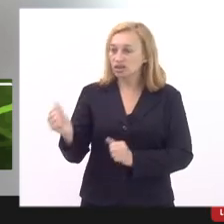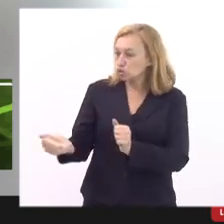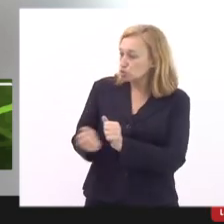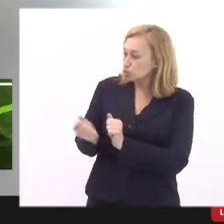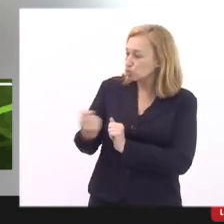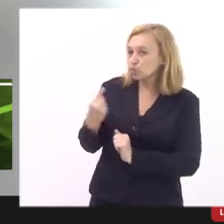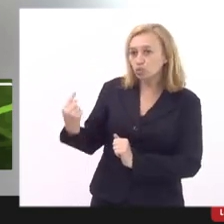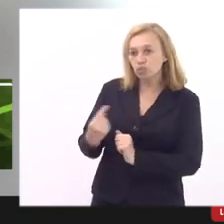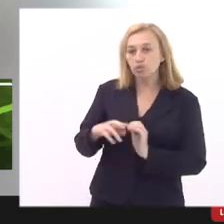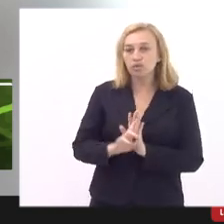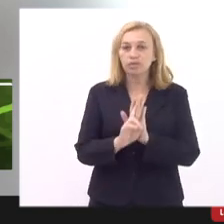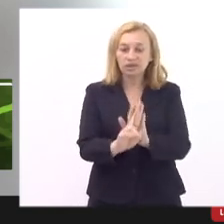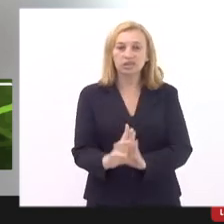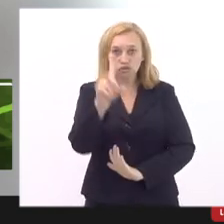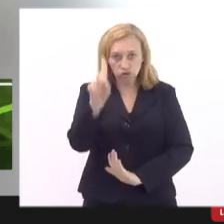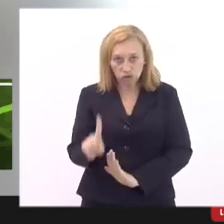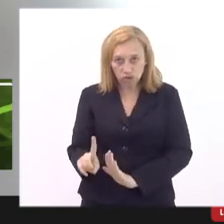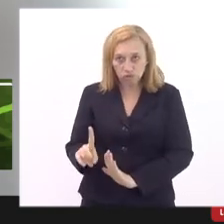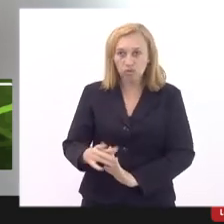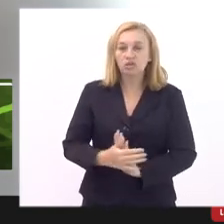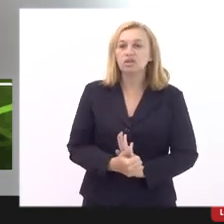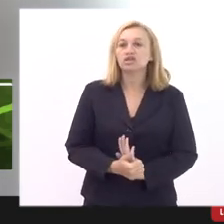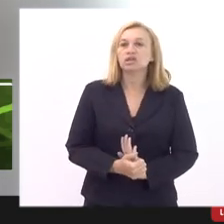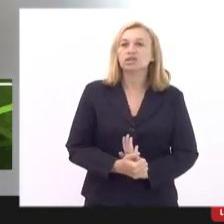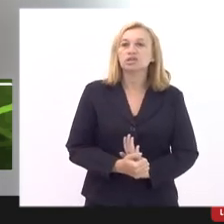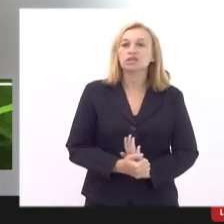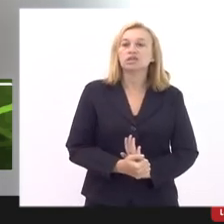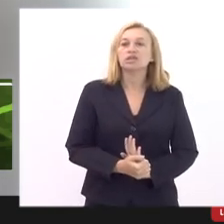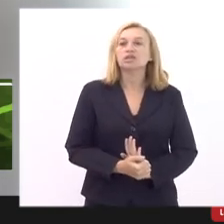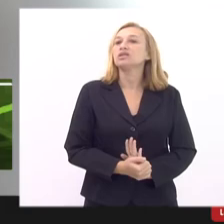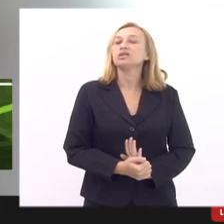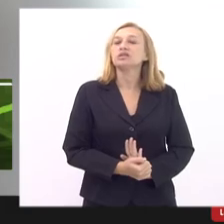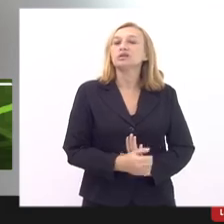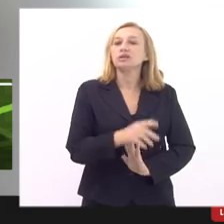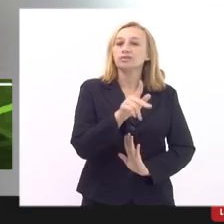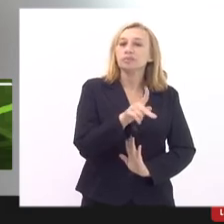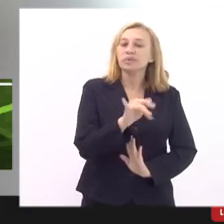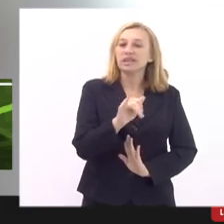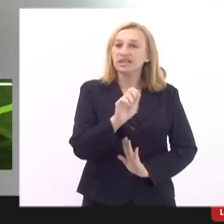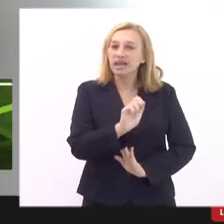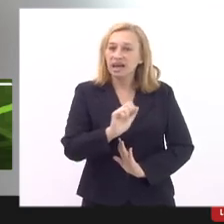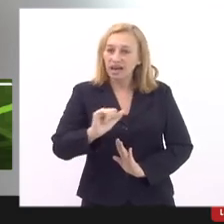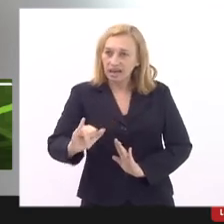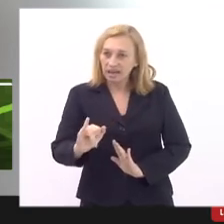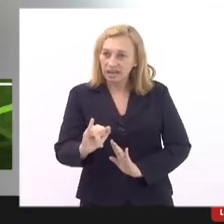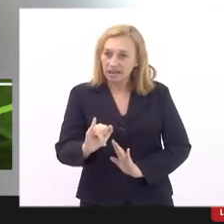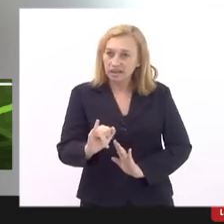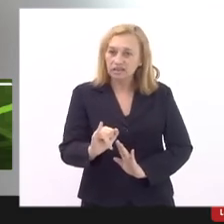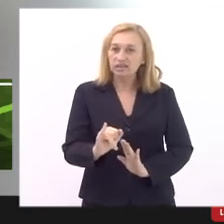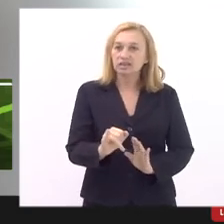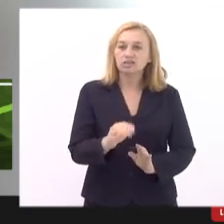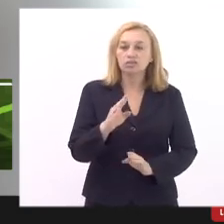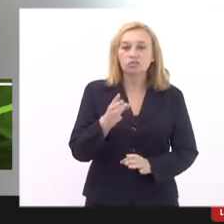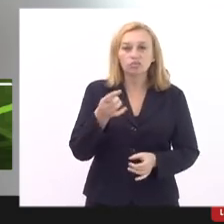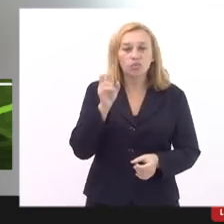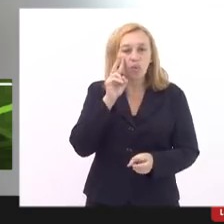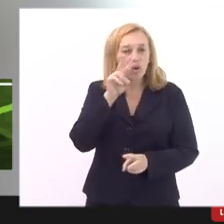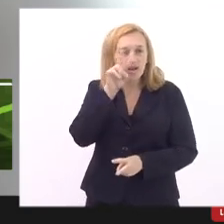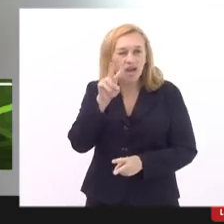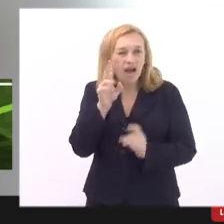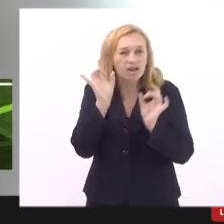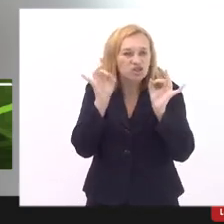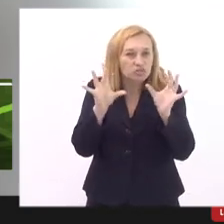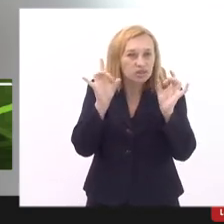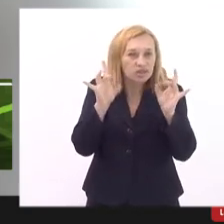representando os diretores esses atores sociais do PNAE que o colegiado tem dedicado especial olhar porque tem